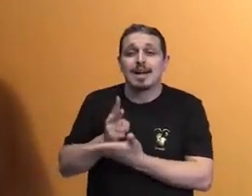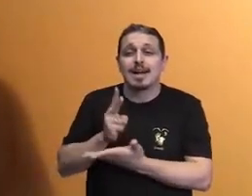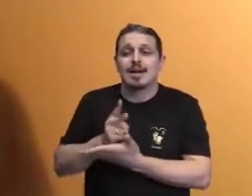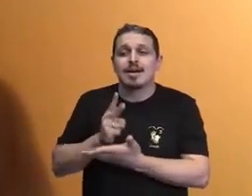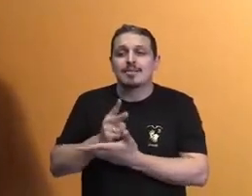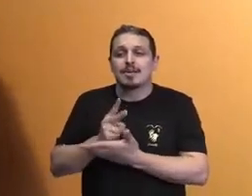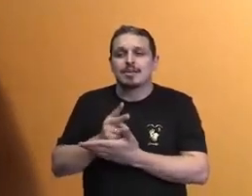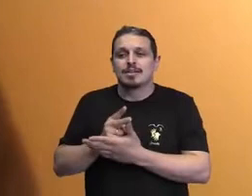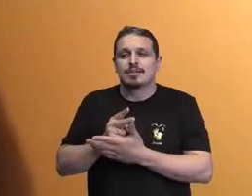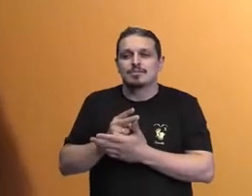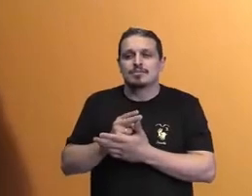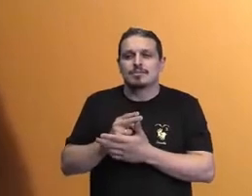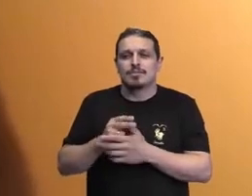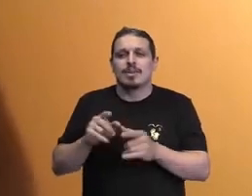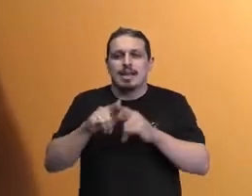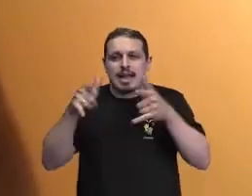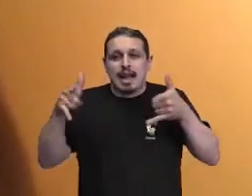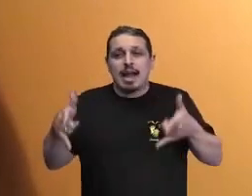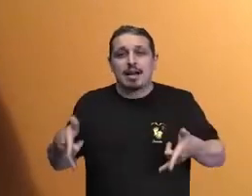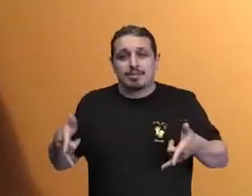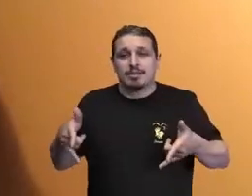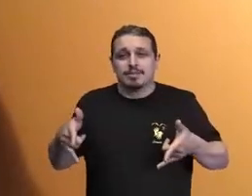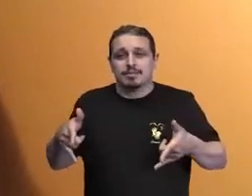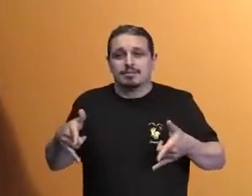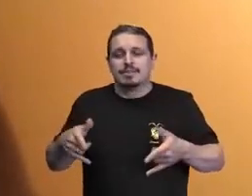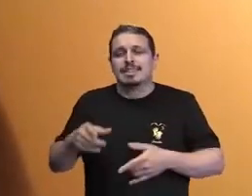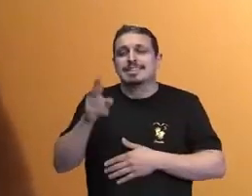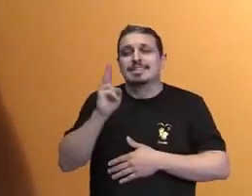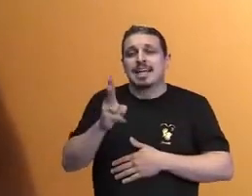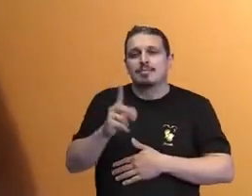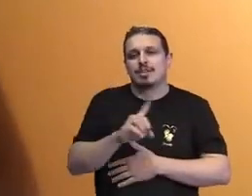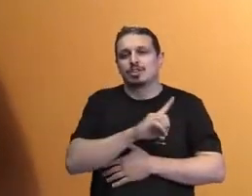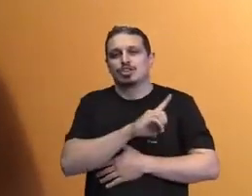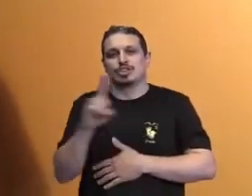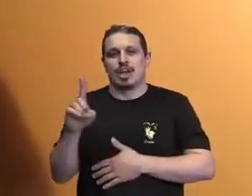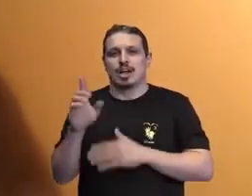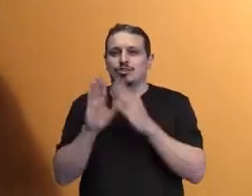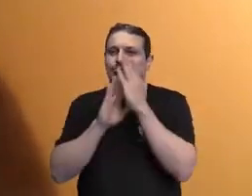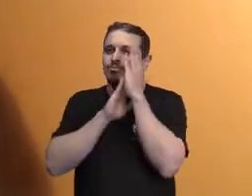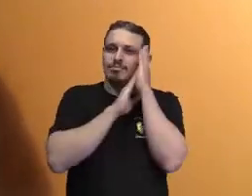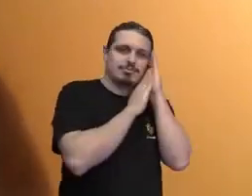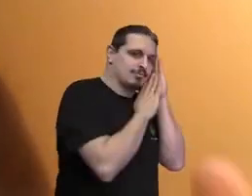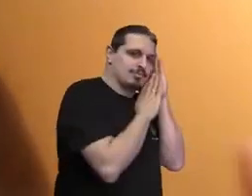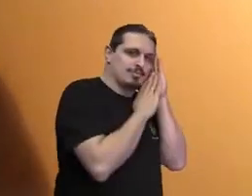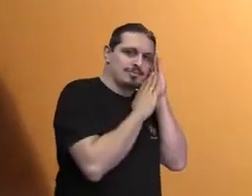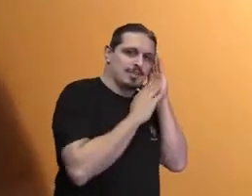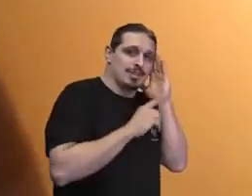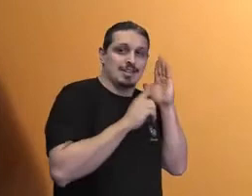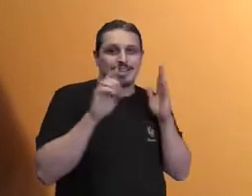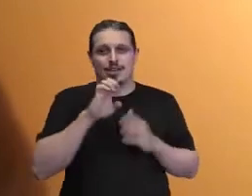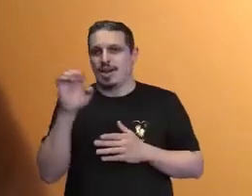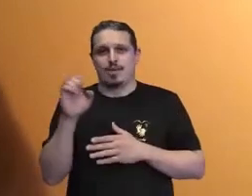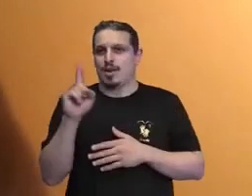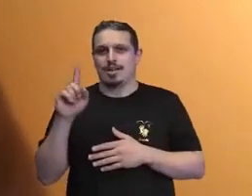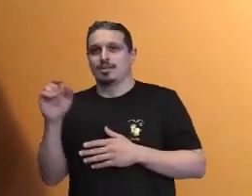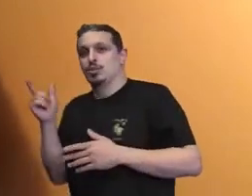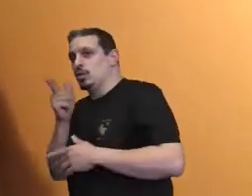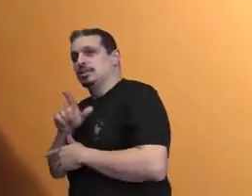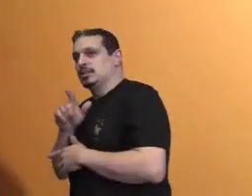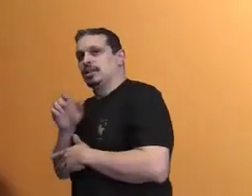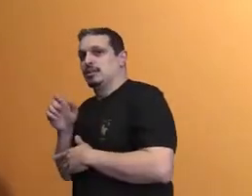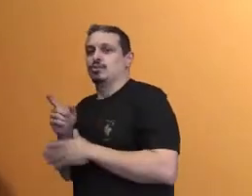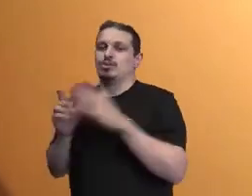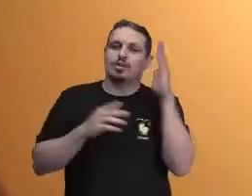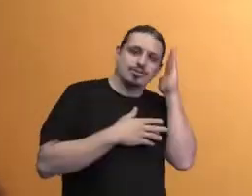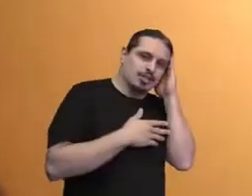20, 30 anos. Às vezes fica sozinha numa cama, ou viaja, fica num quarto de hotel com uma cama larga,